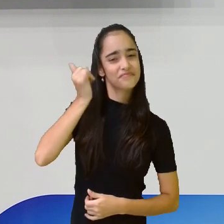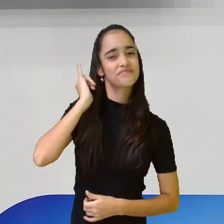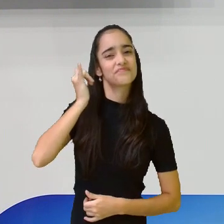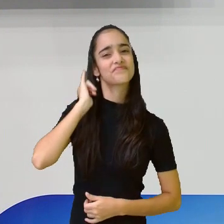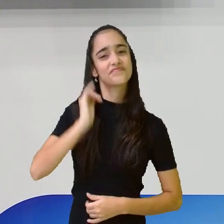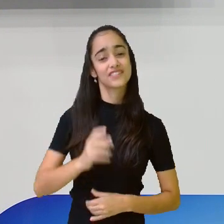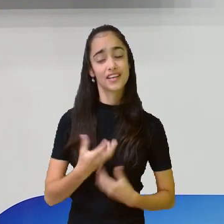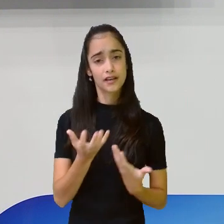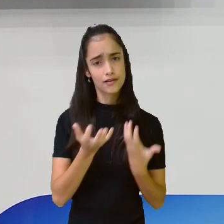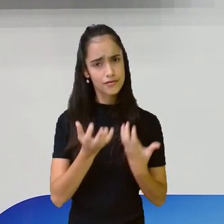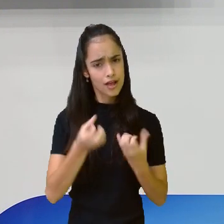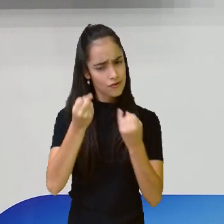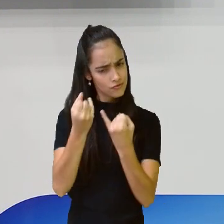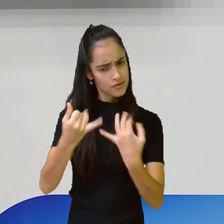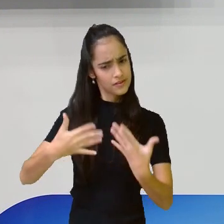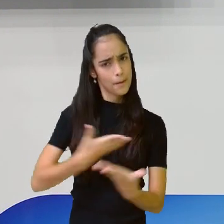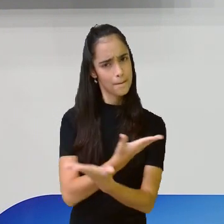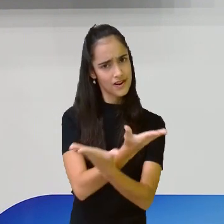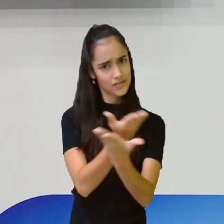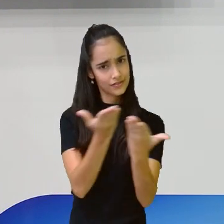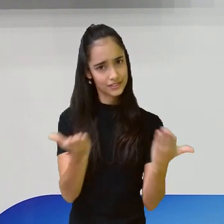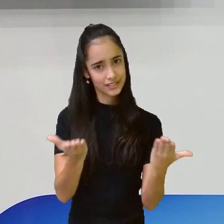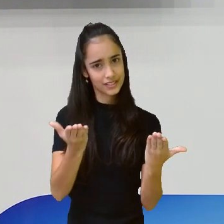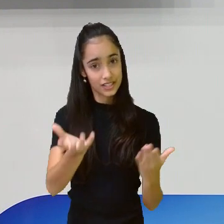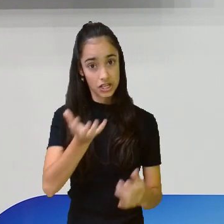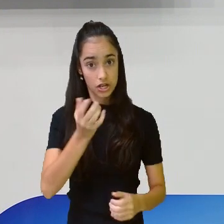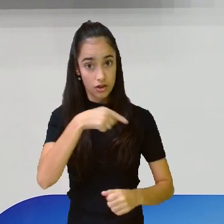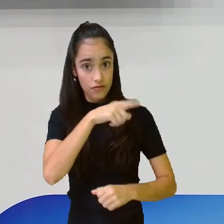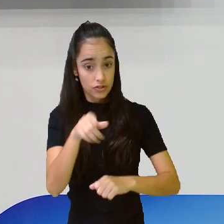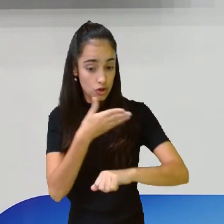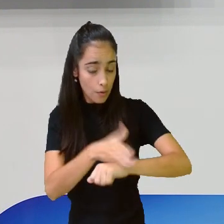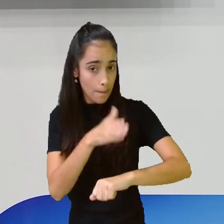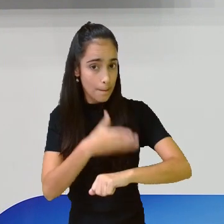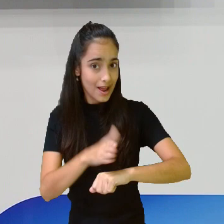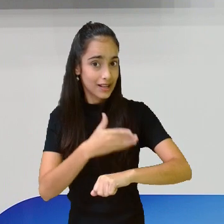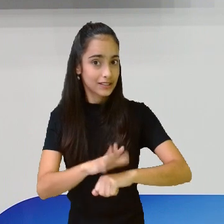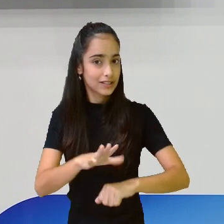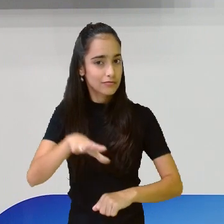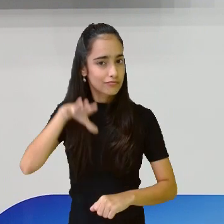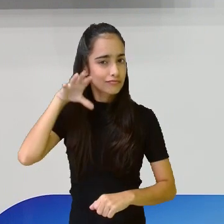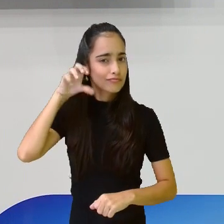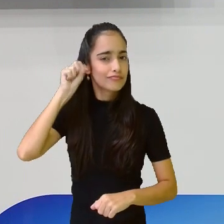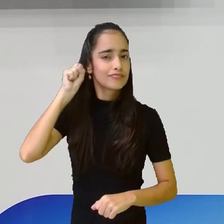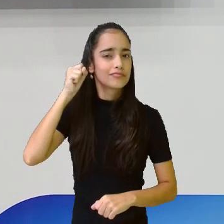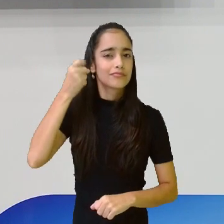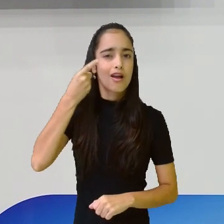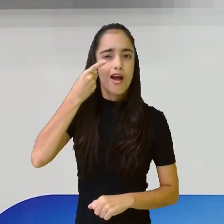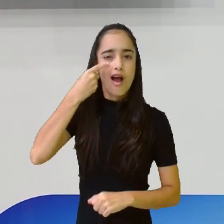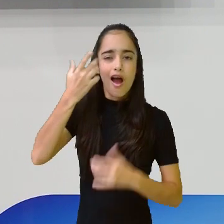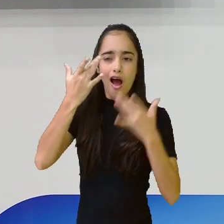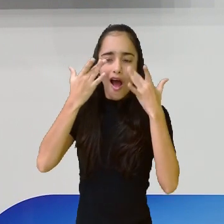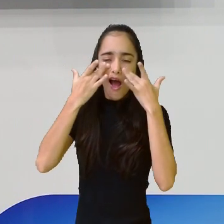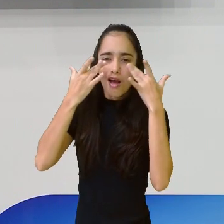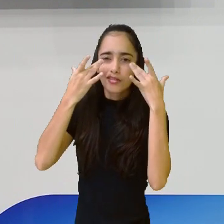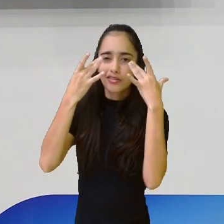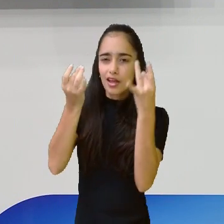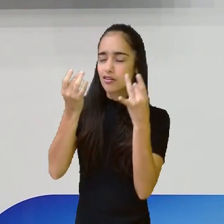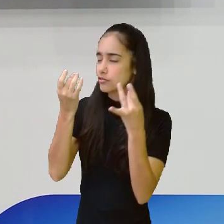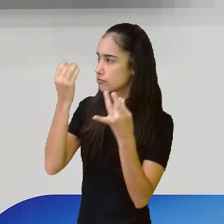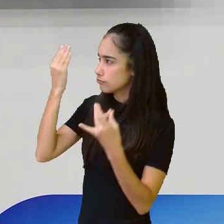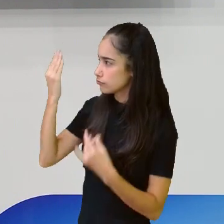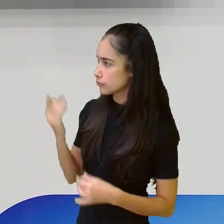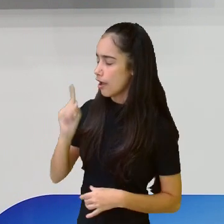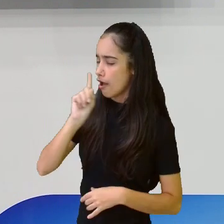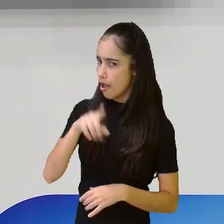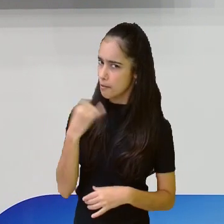aí que eu quero contar para vocês, quero que vocês pratiquem aí agora a escuta, que também é muito importante no